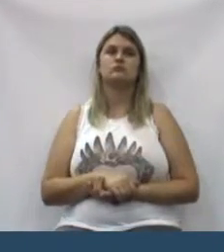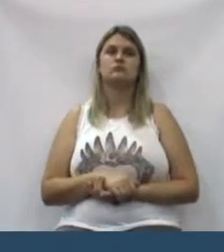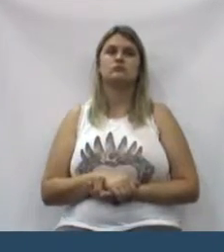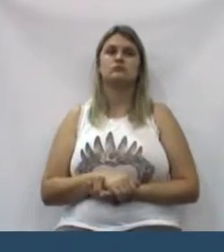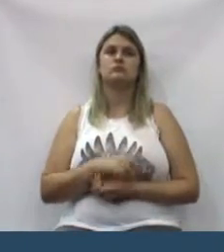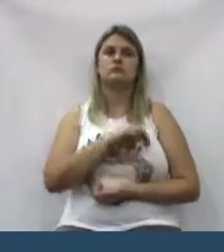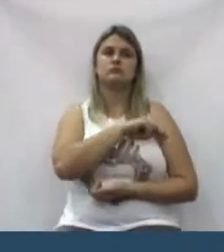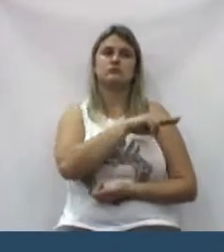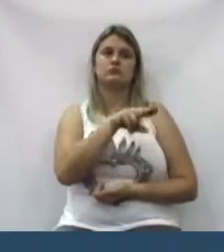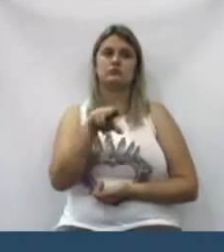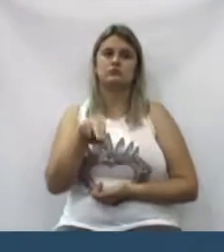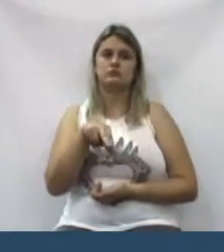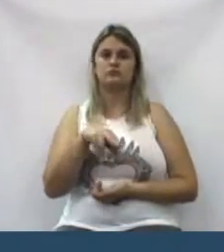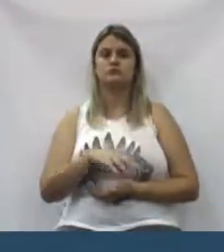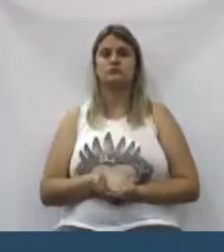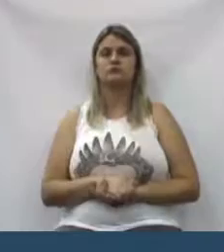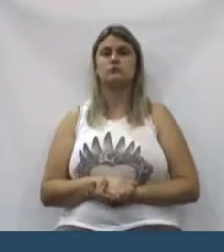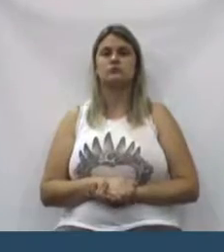e nós